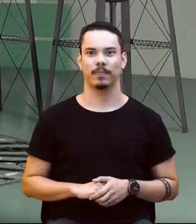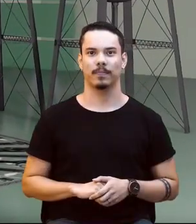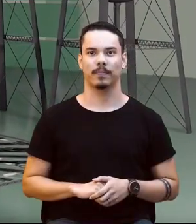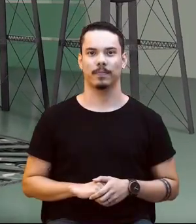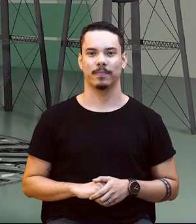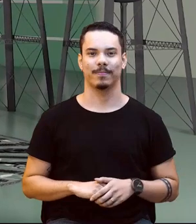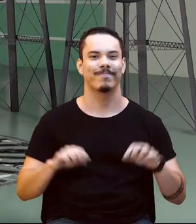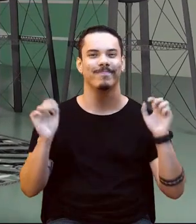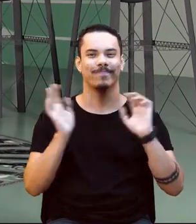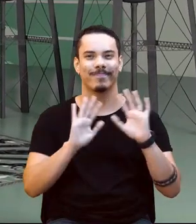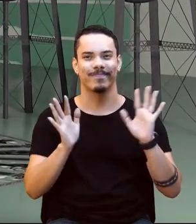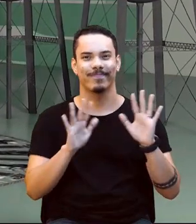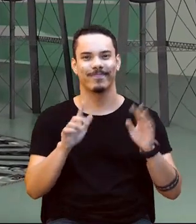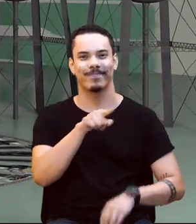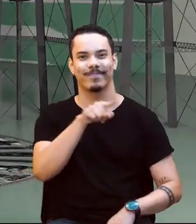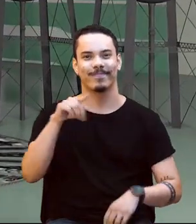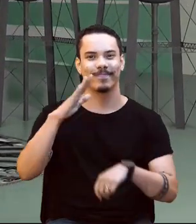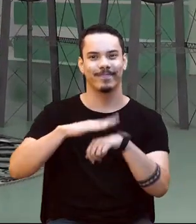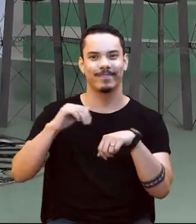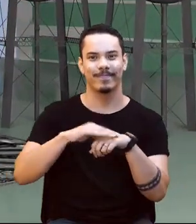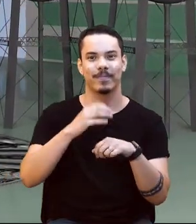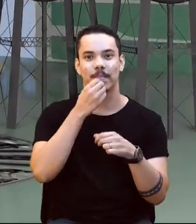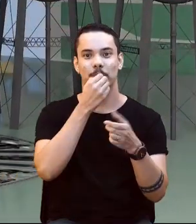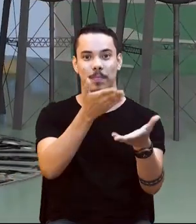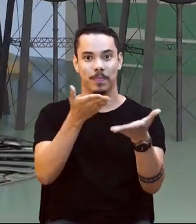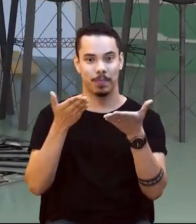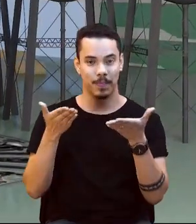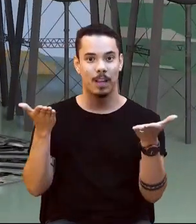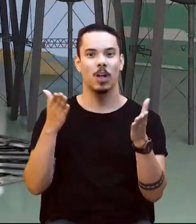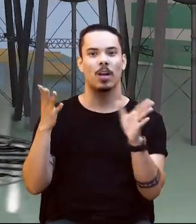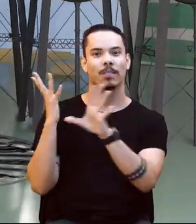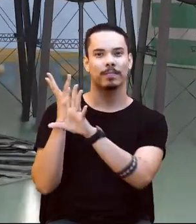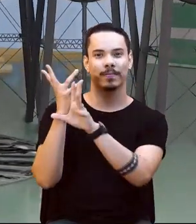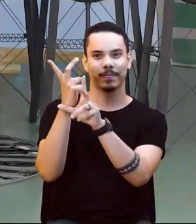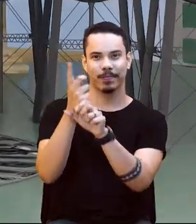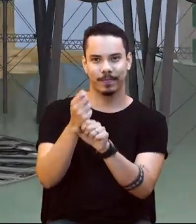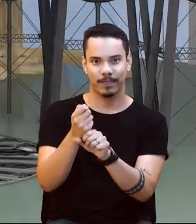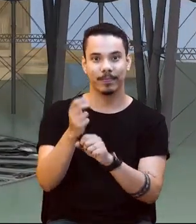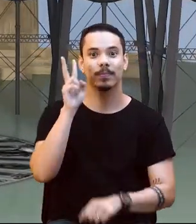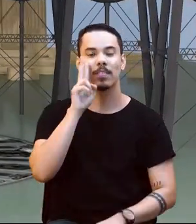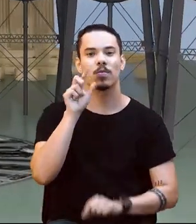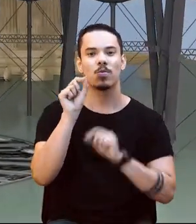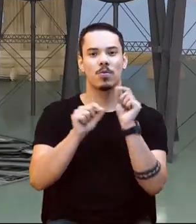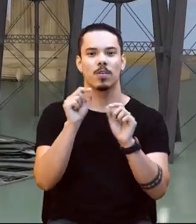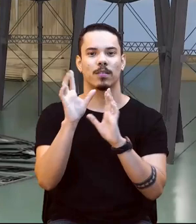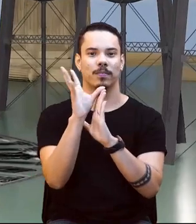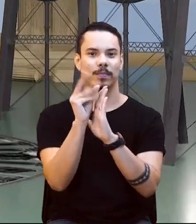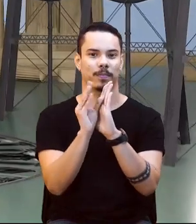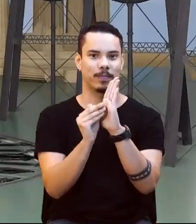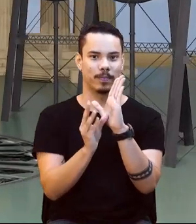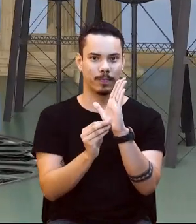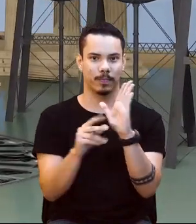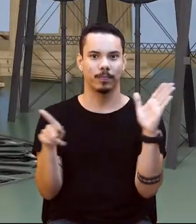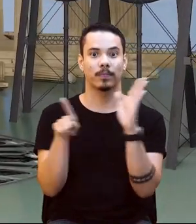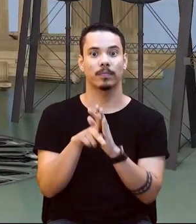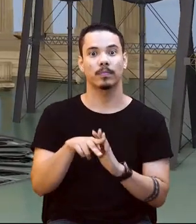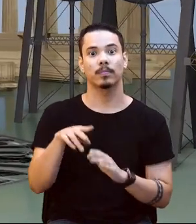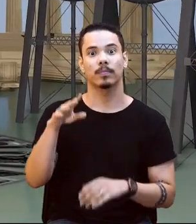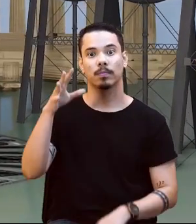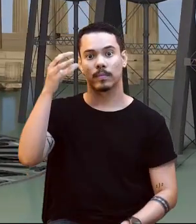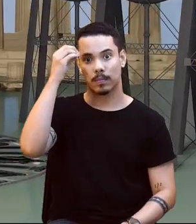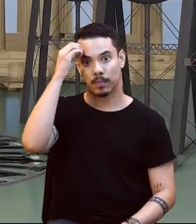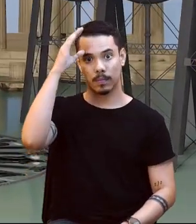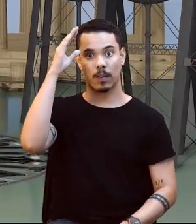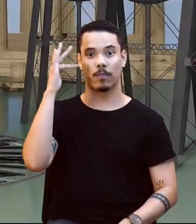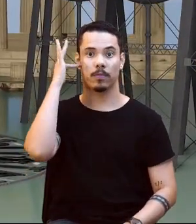Olá, queridos! Bem-vindos agora para a nossa revisão. Vamos revisar e reforçar o conhecimento acerca da filosofia